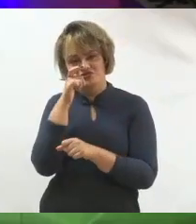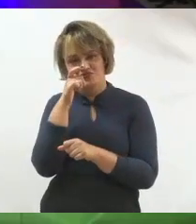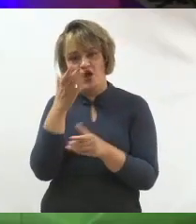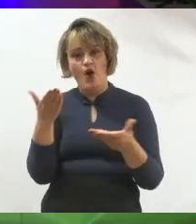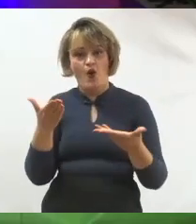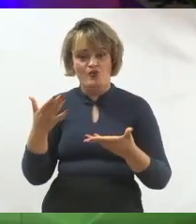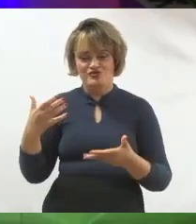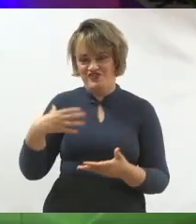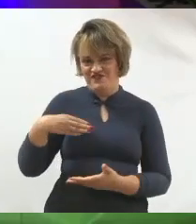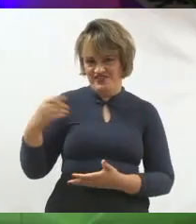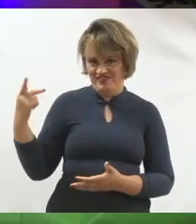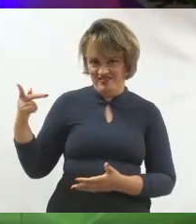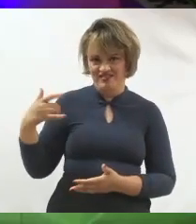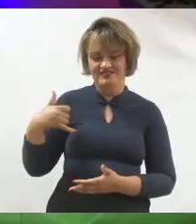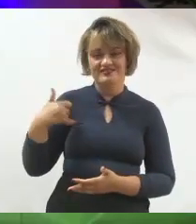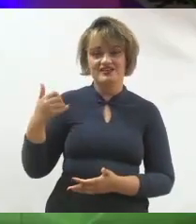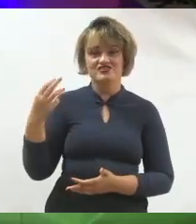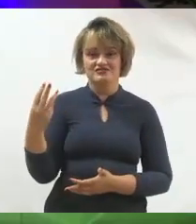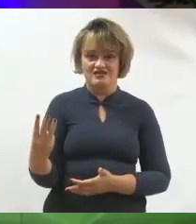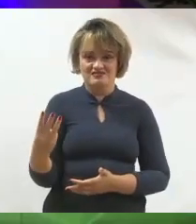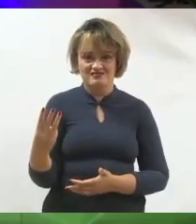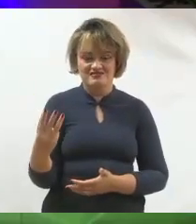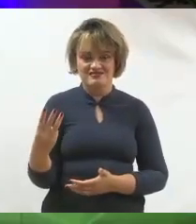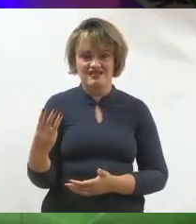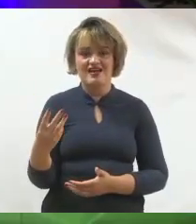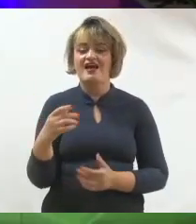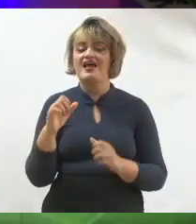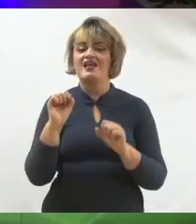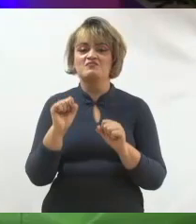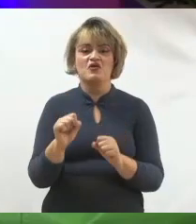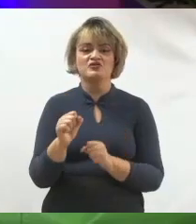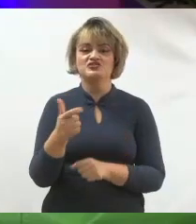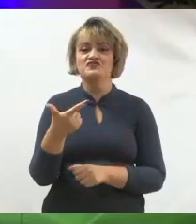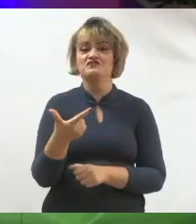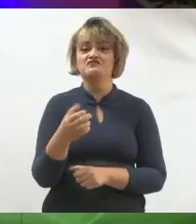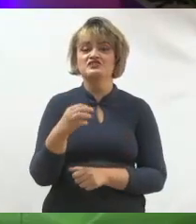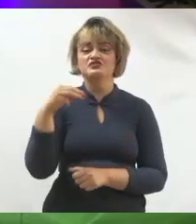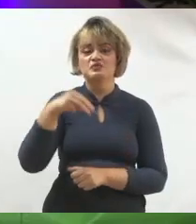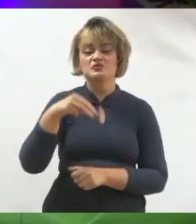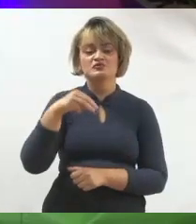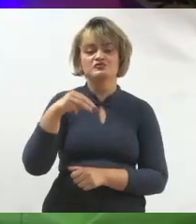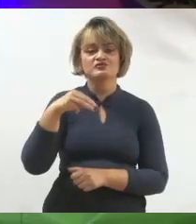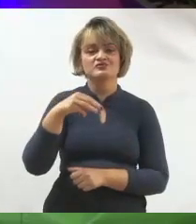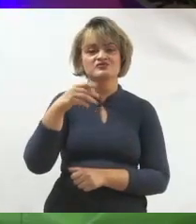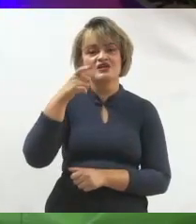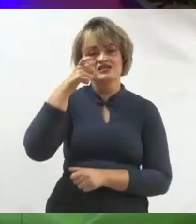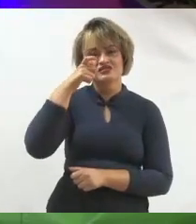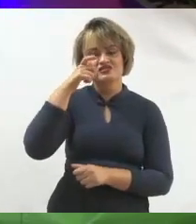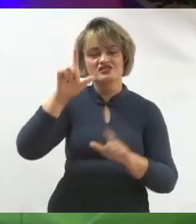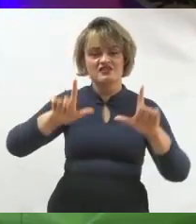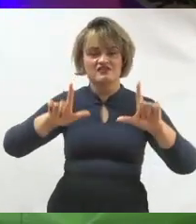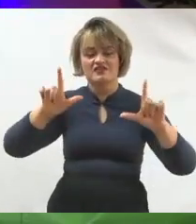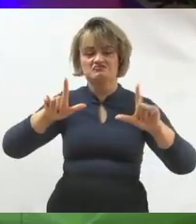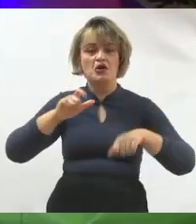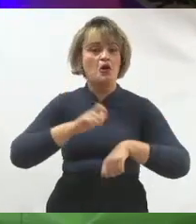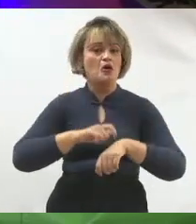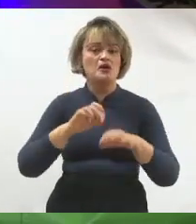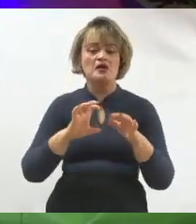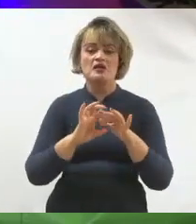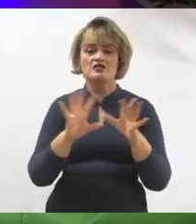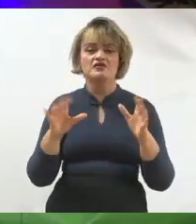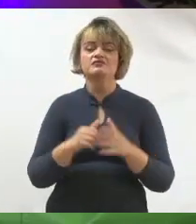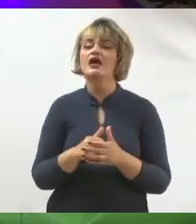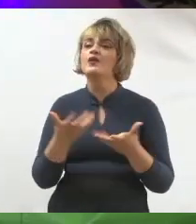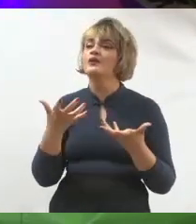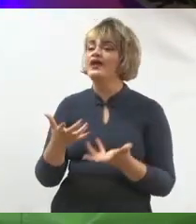minha filha tem três anos. Ela pode assistir 20 minutos de TV por dia. Ela pode assistir a qualquer momento. Ela liga e fala,